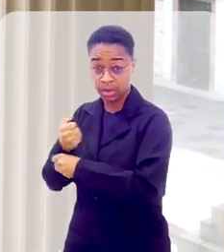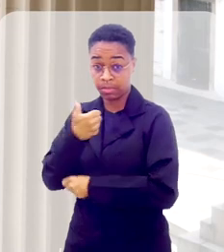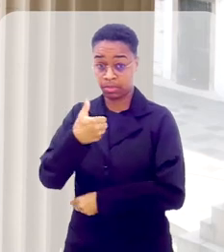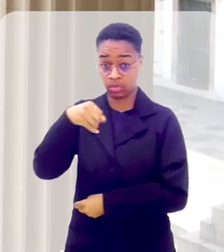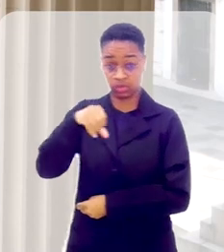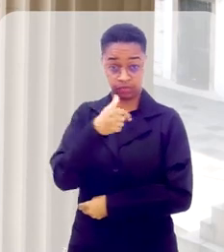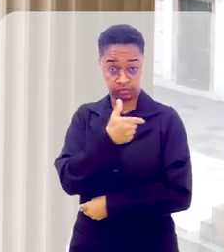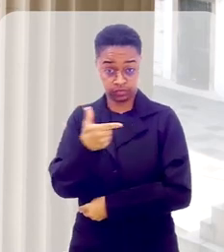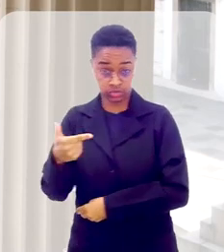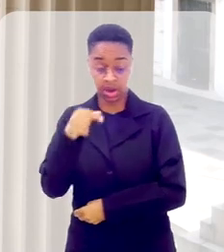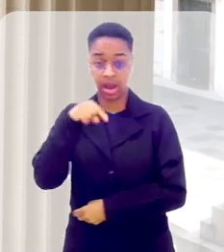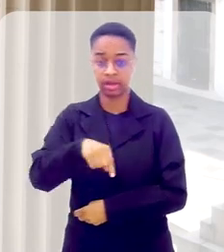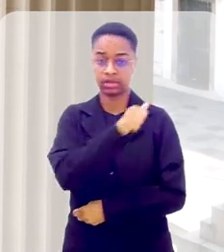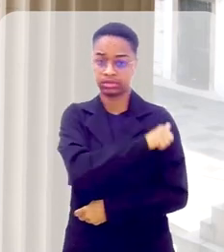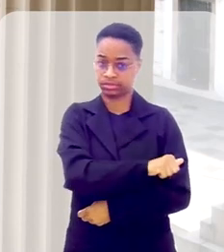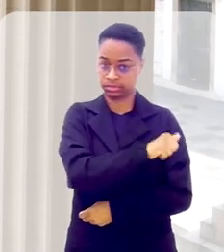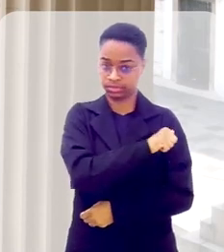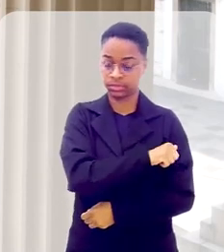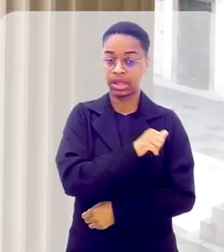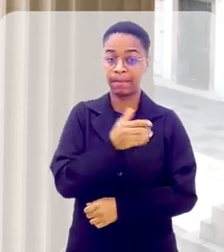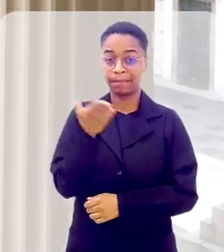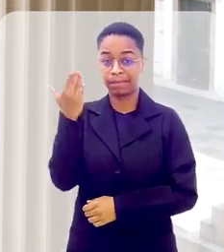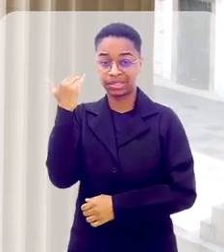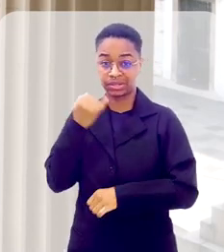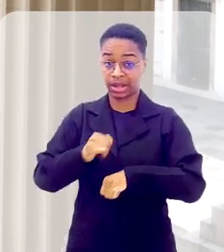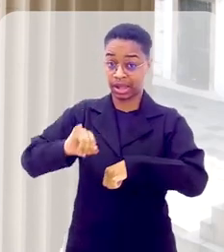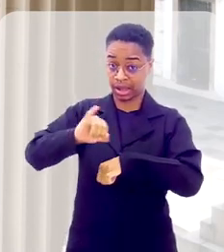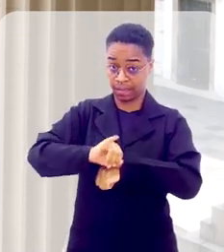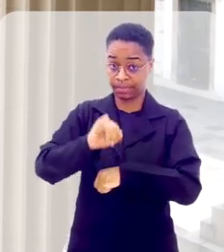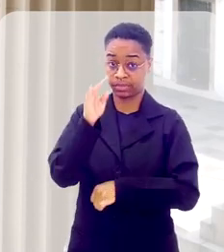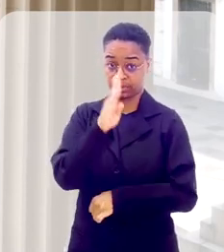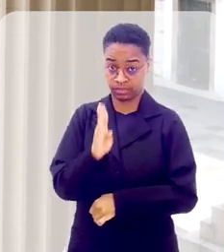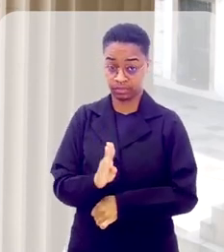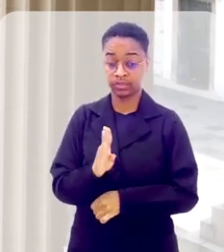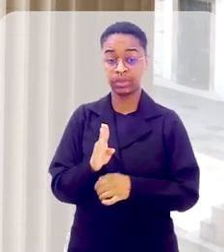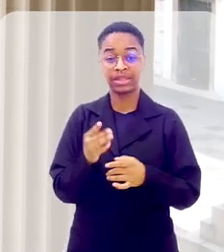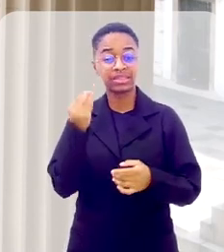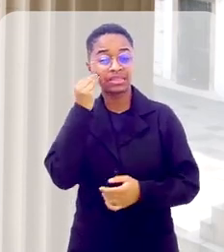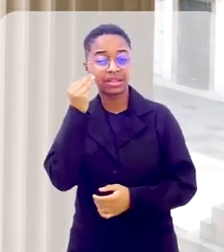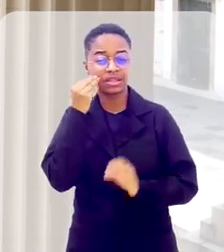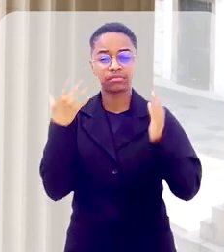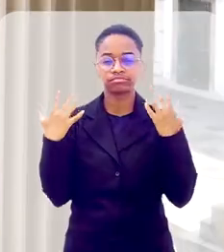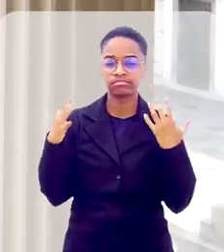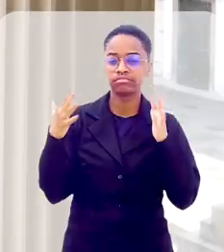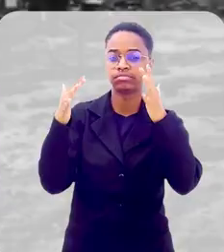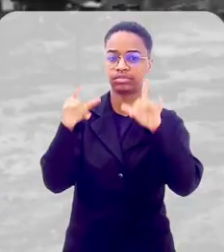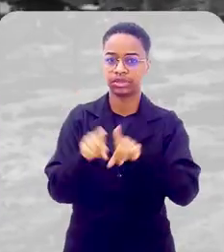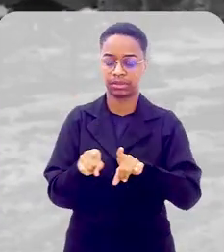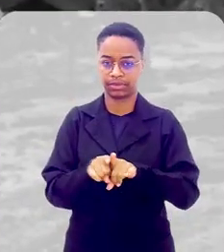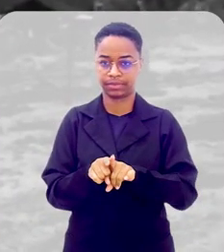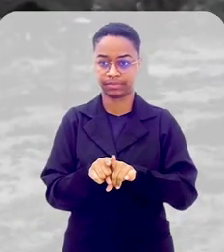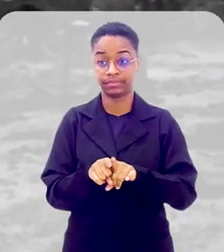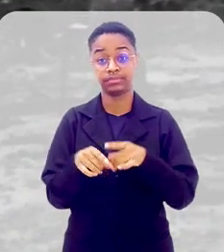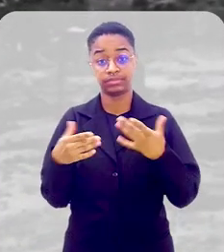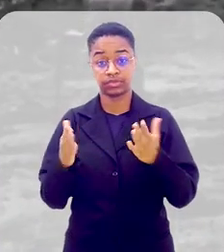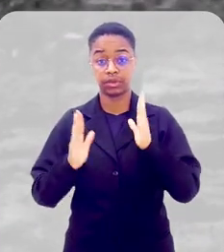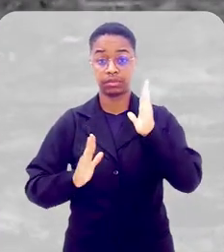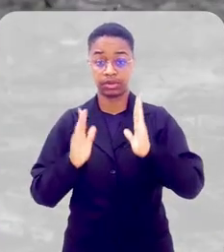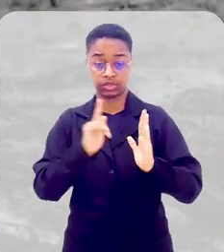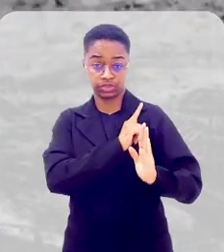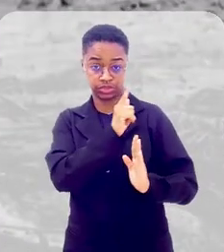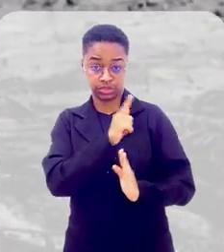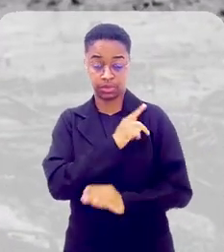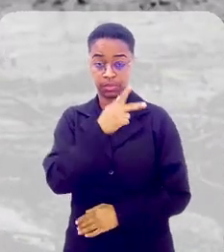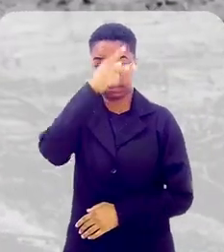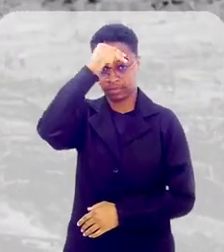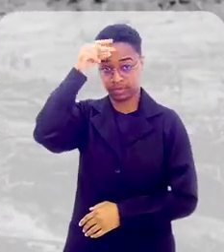1922, o Rio de Janeiro, que era a capital da República, buscava celebrar esse feito também. Na gestão do